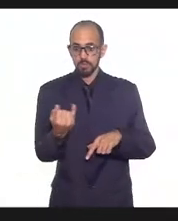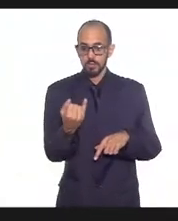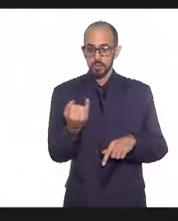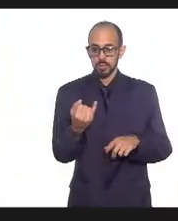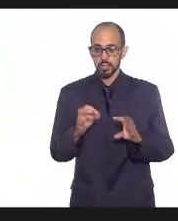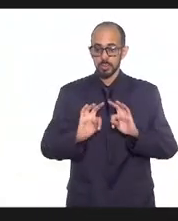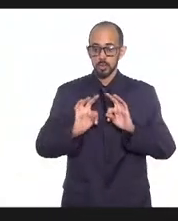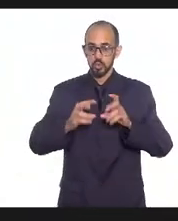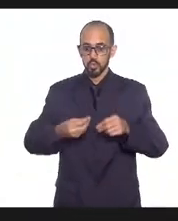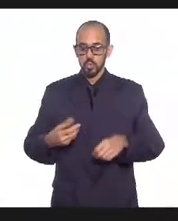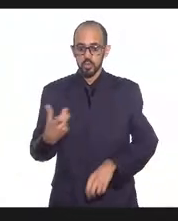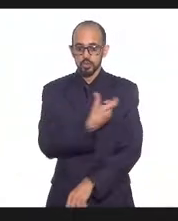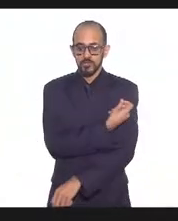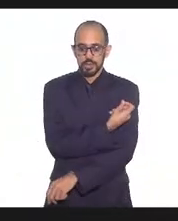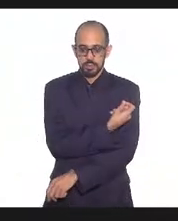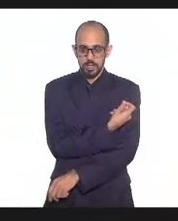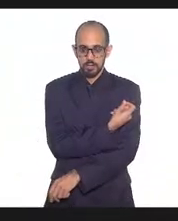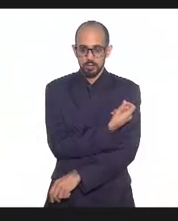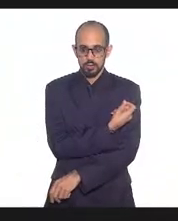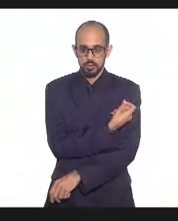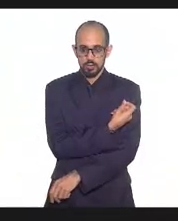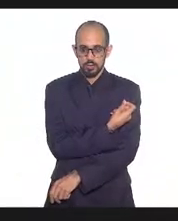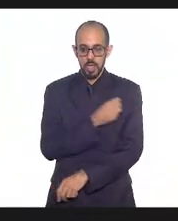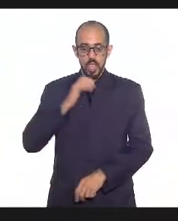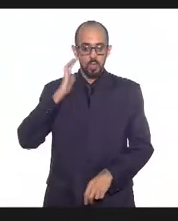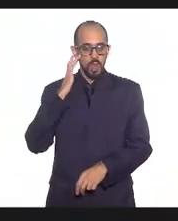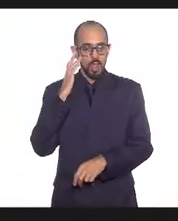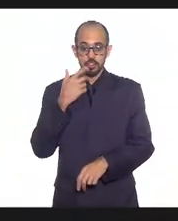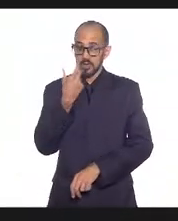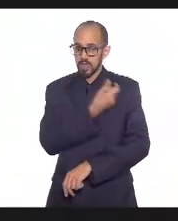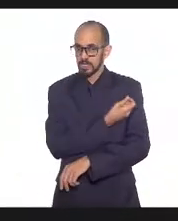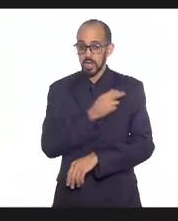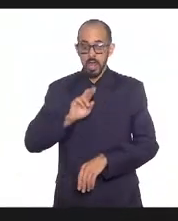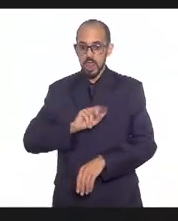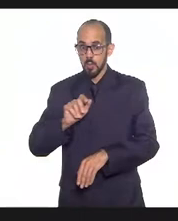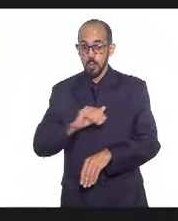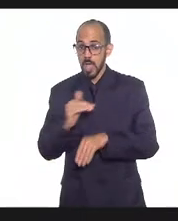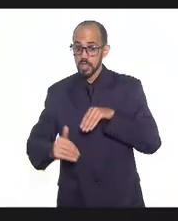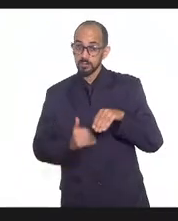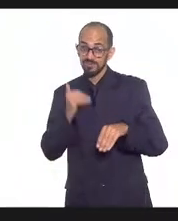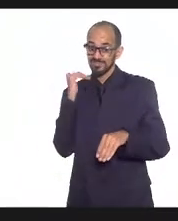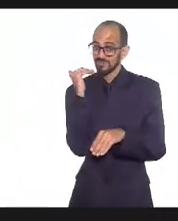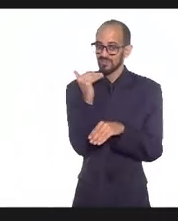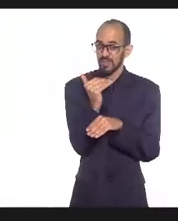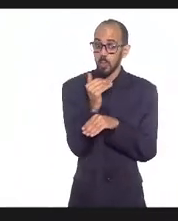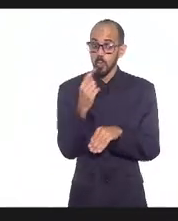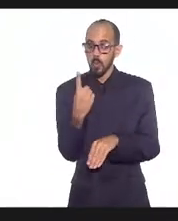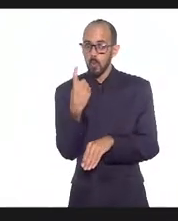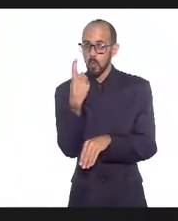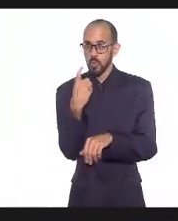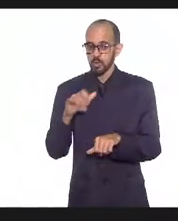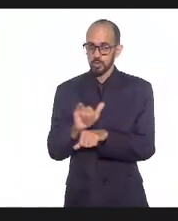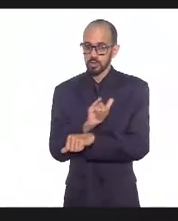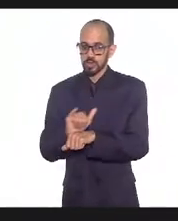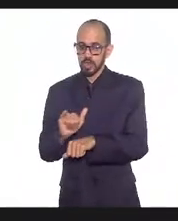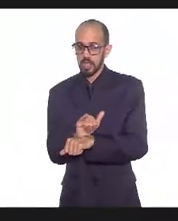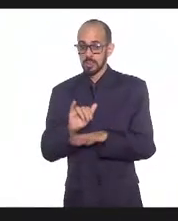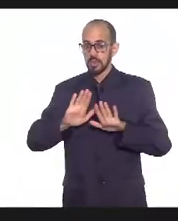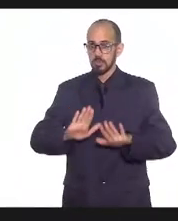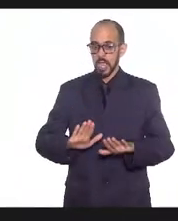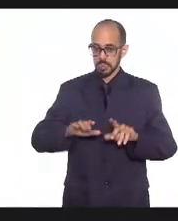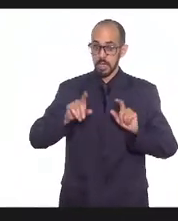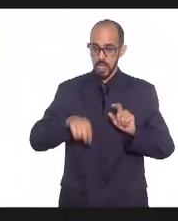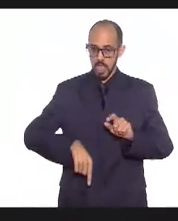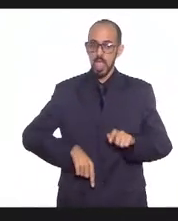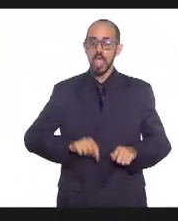eu acho que a vacina ela não é soberana no sentido... Não é o único mecanismo, mas é um dos mecanismos que pode dar